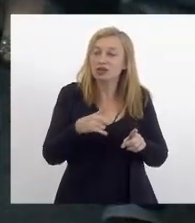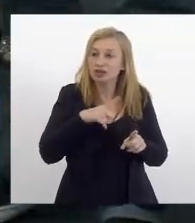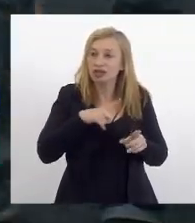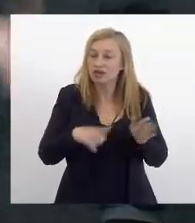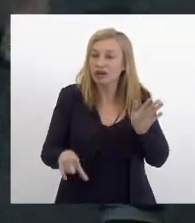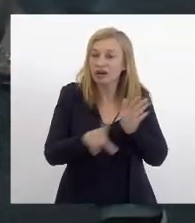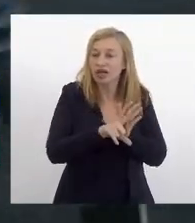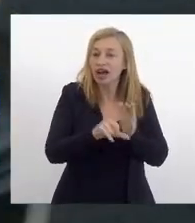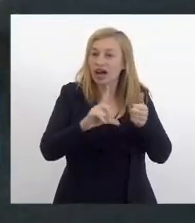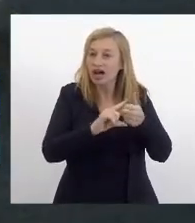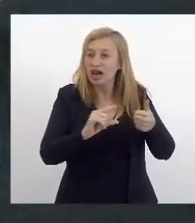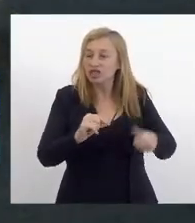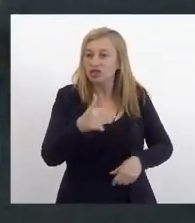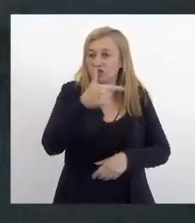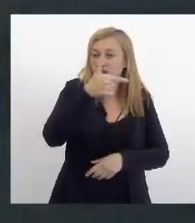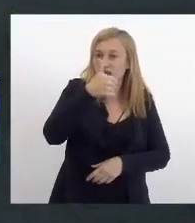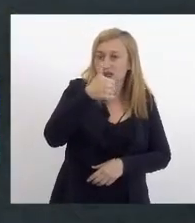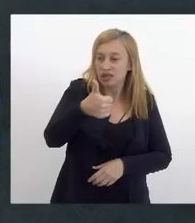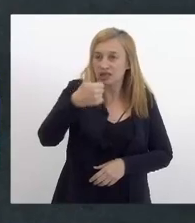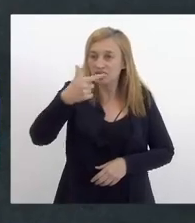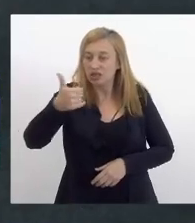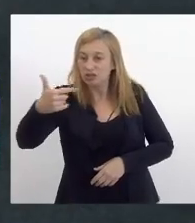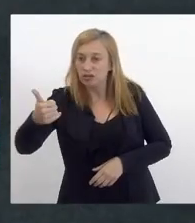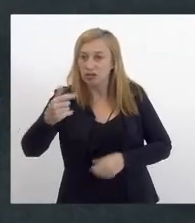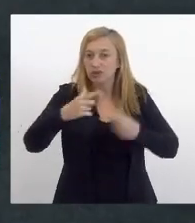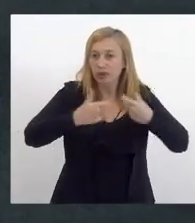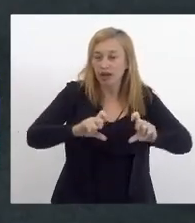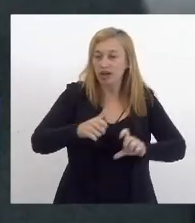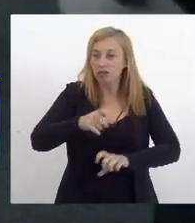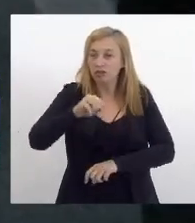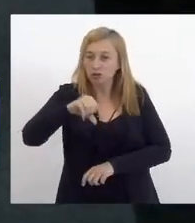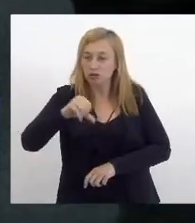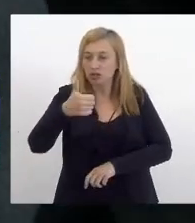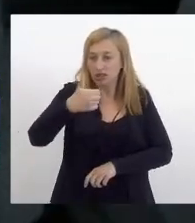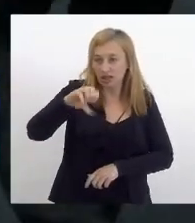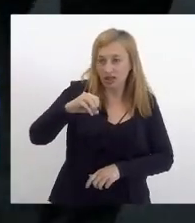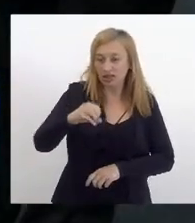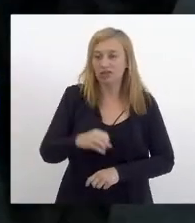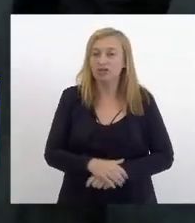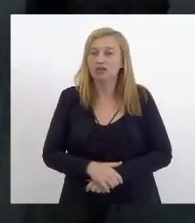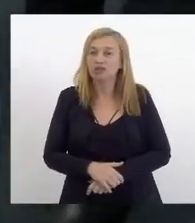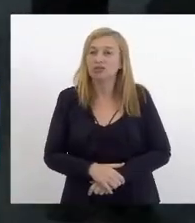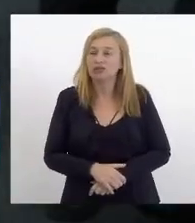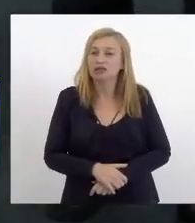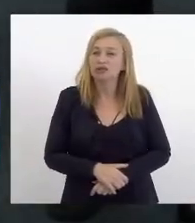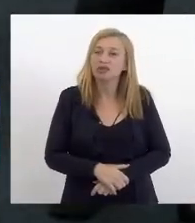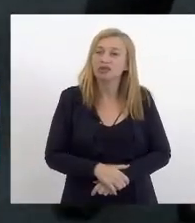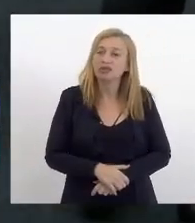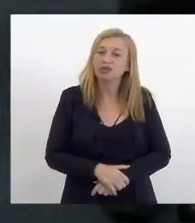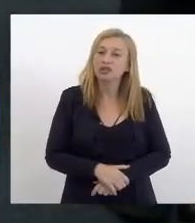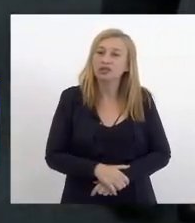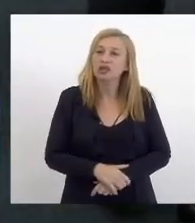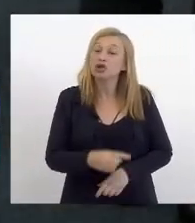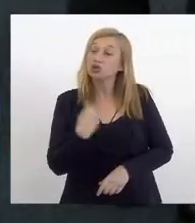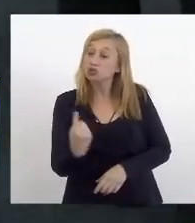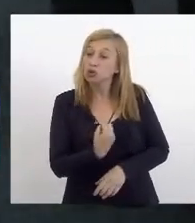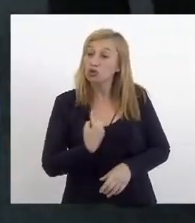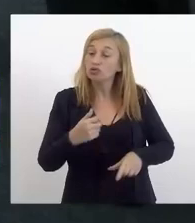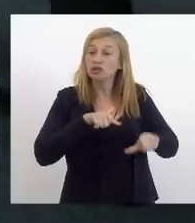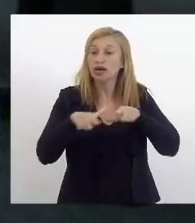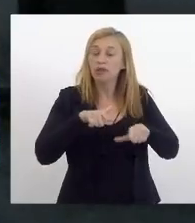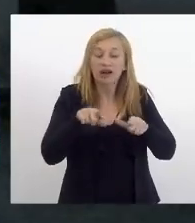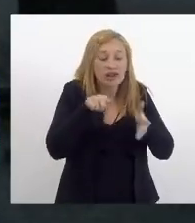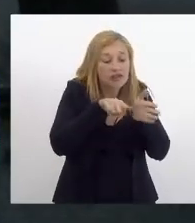artigo 102 parágrafo 9 e 10 que que faculta as nossas fiscalizações